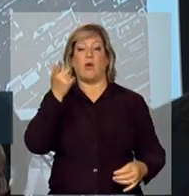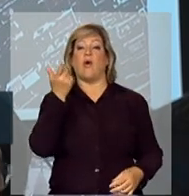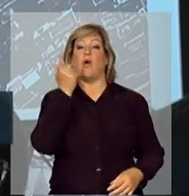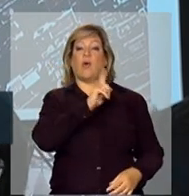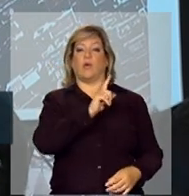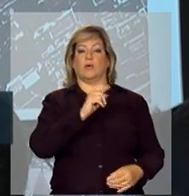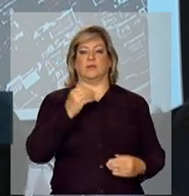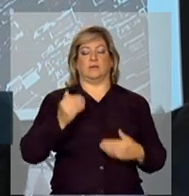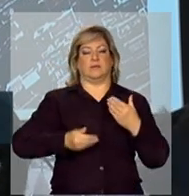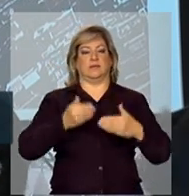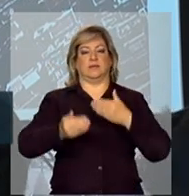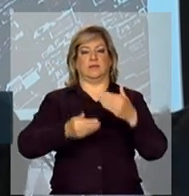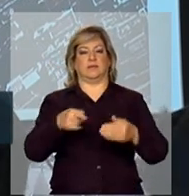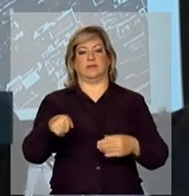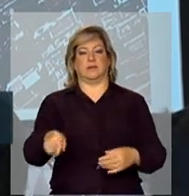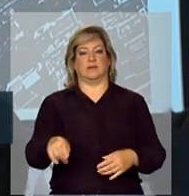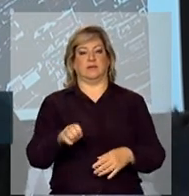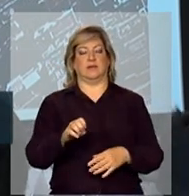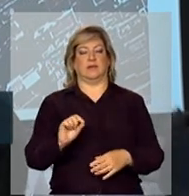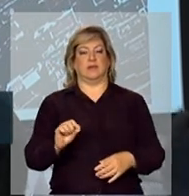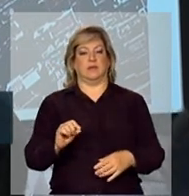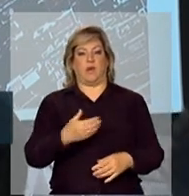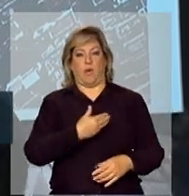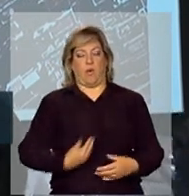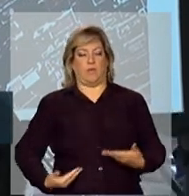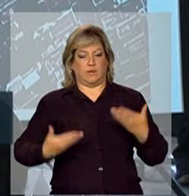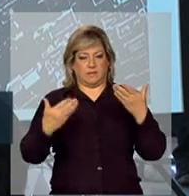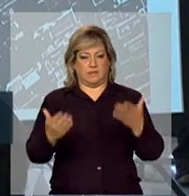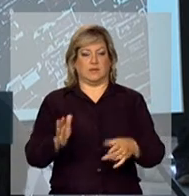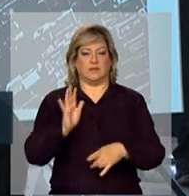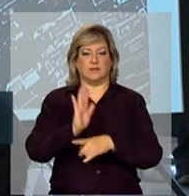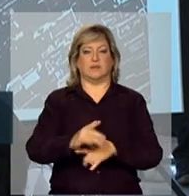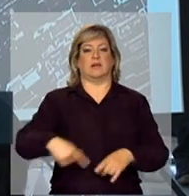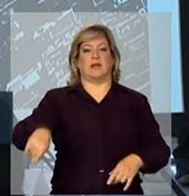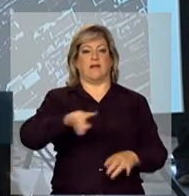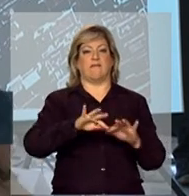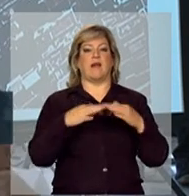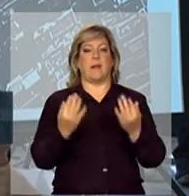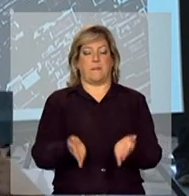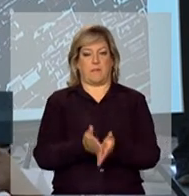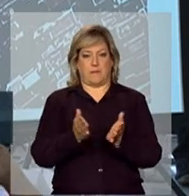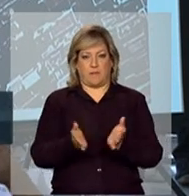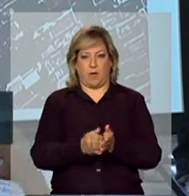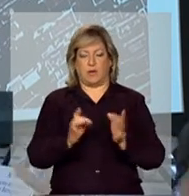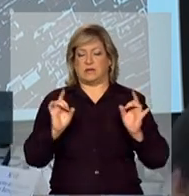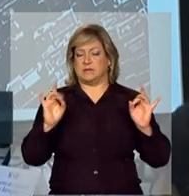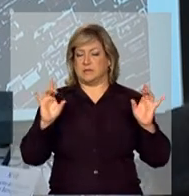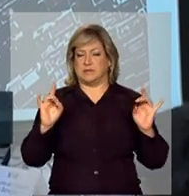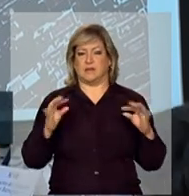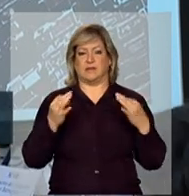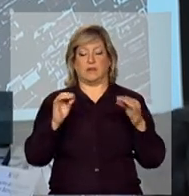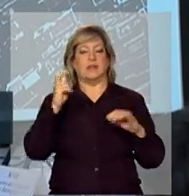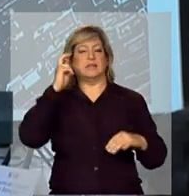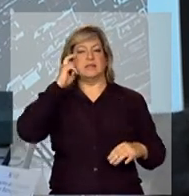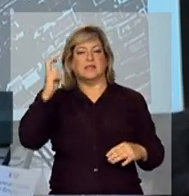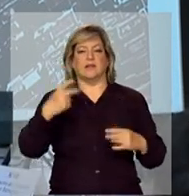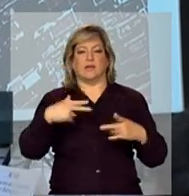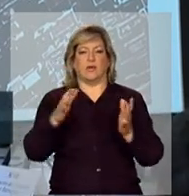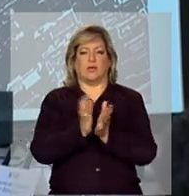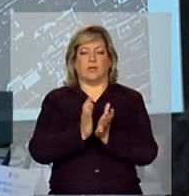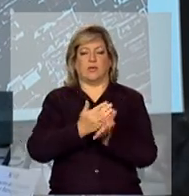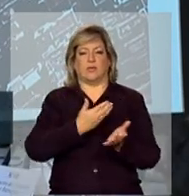levar o Estado para as famílias pobres. Nós estamos usando de alta tecnologia e do que tem de melhor na inteligência do setor público,